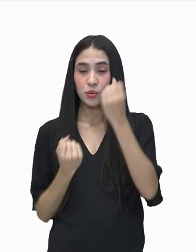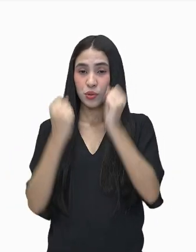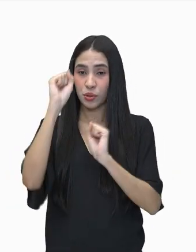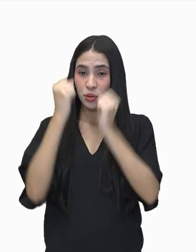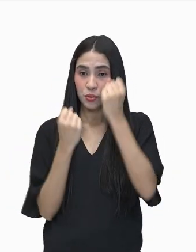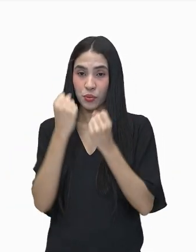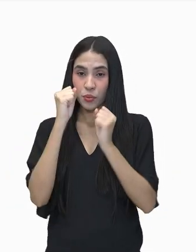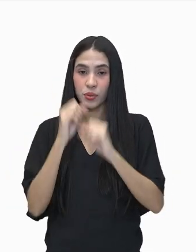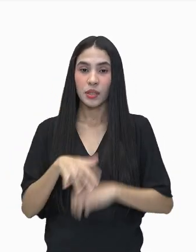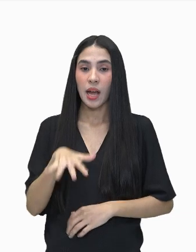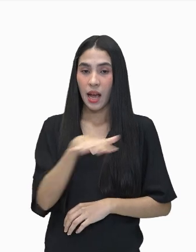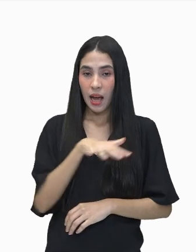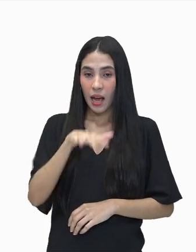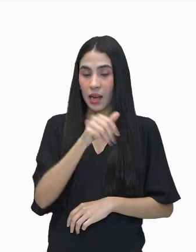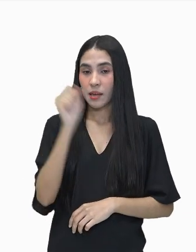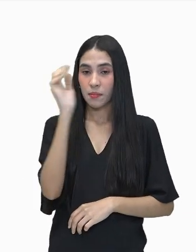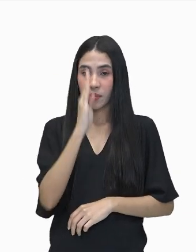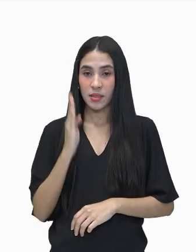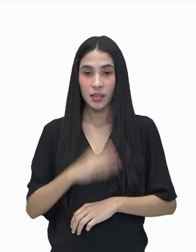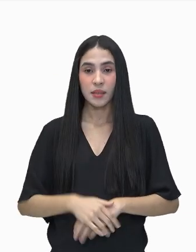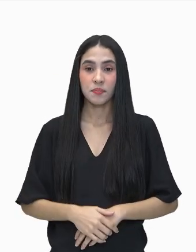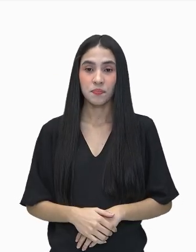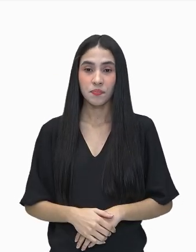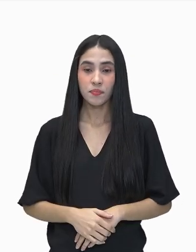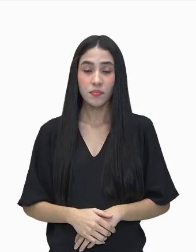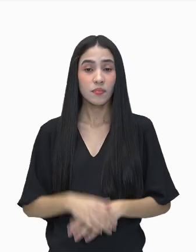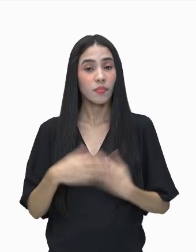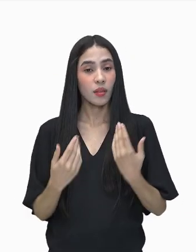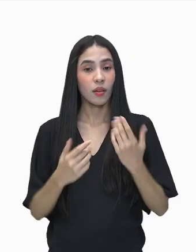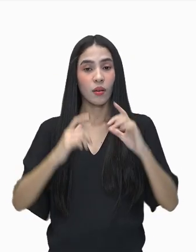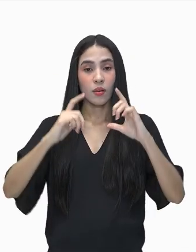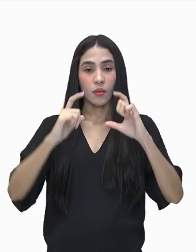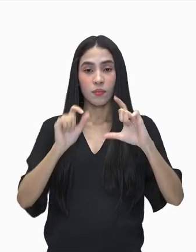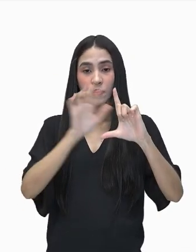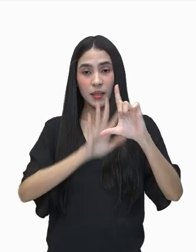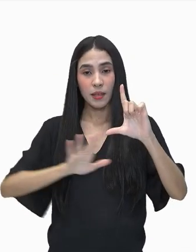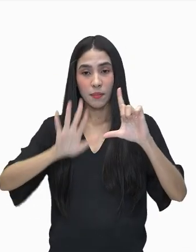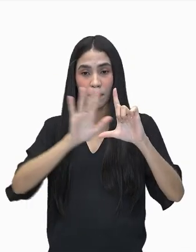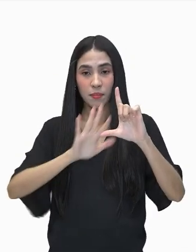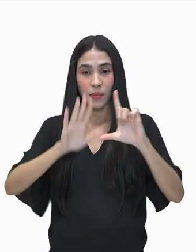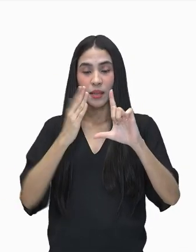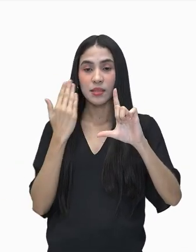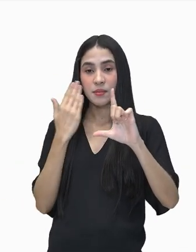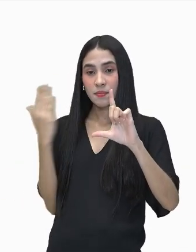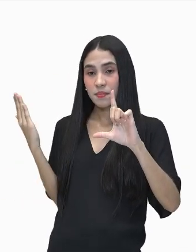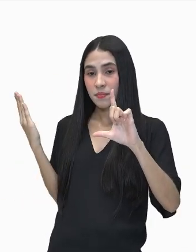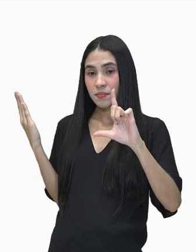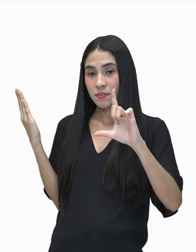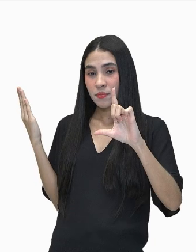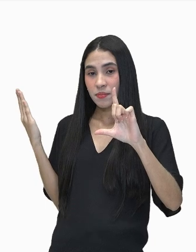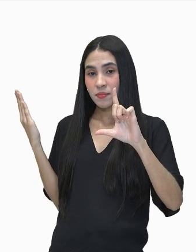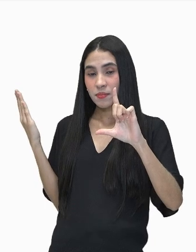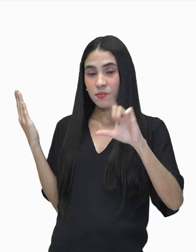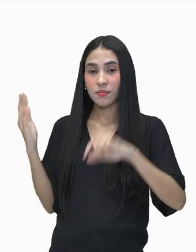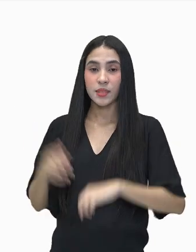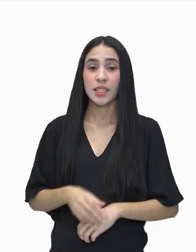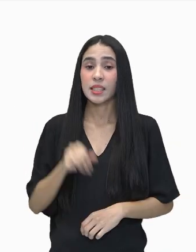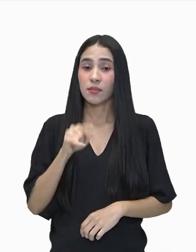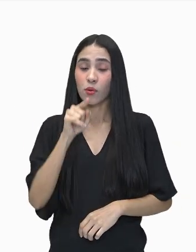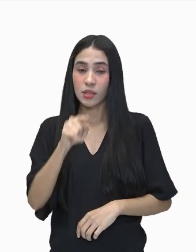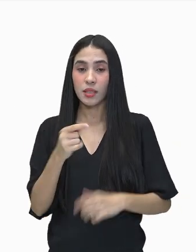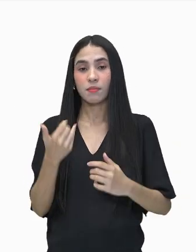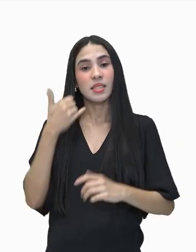setores da indústria brasileira. E aí, eu vou deixar aqui para você ver esse QR Code. E se você